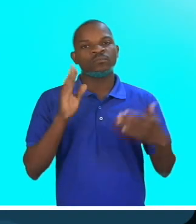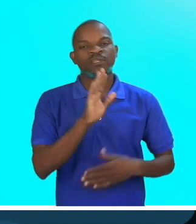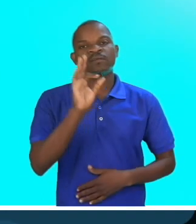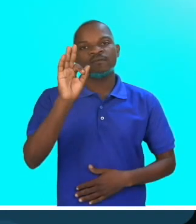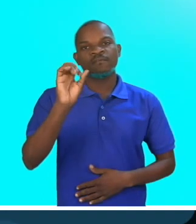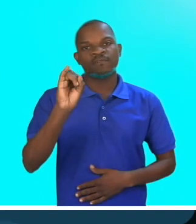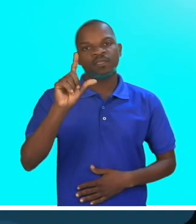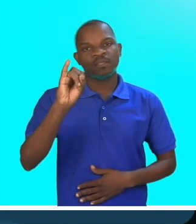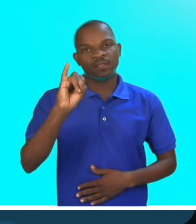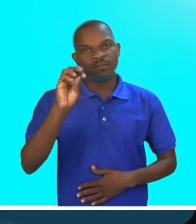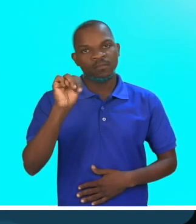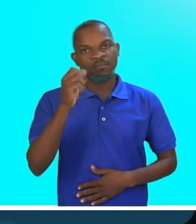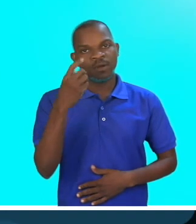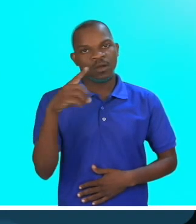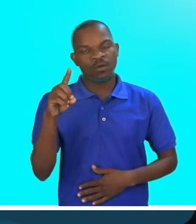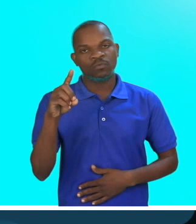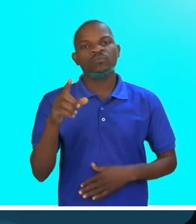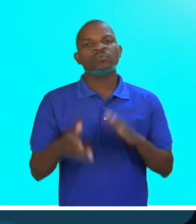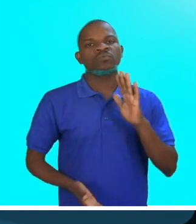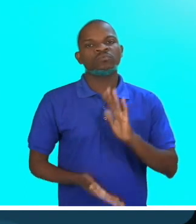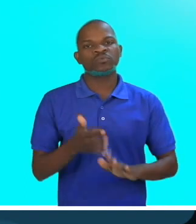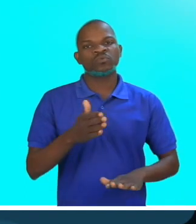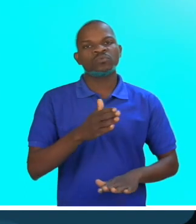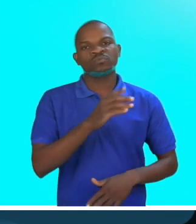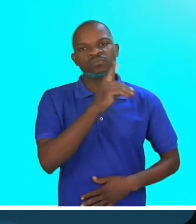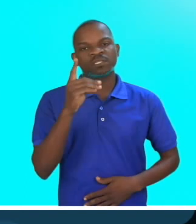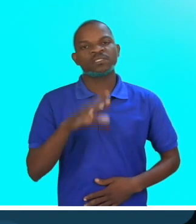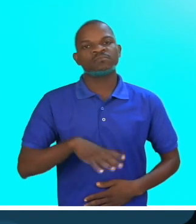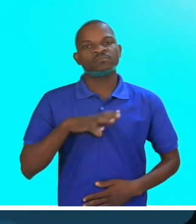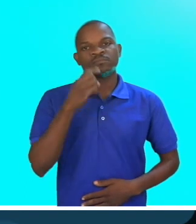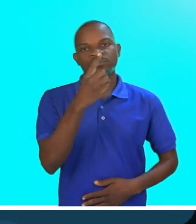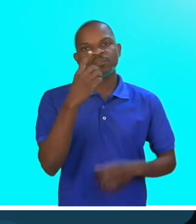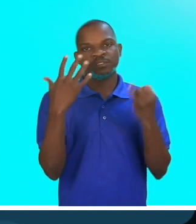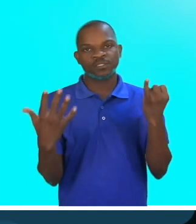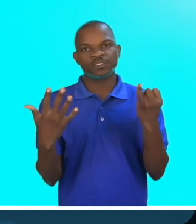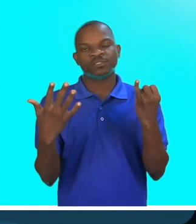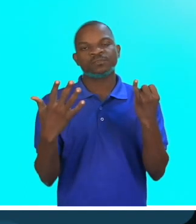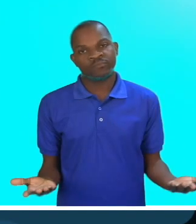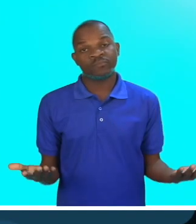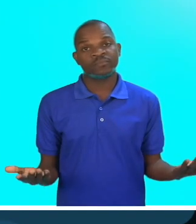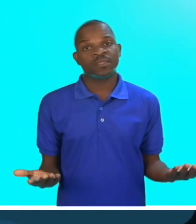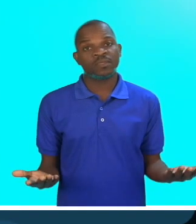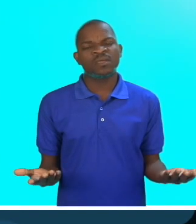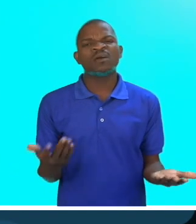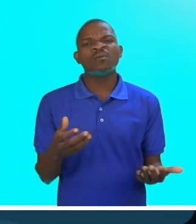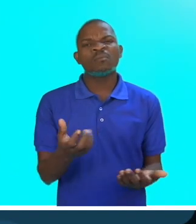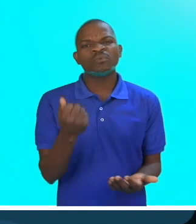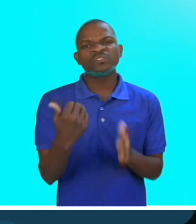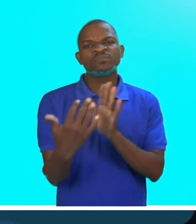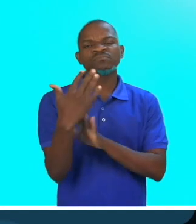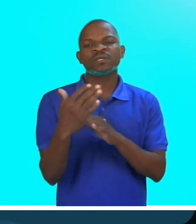há desses anos teve acidente e tornou-se cadeirante. Vamos recobrar a história dele? Filimão,